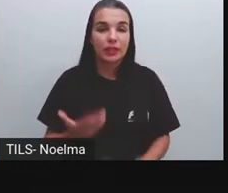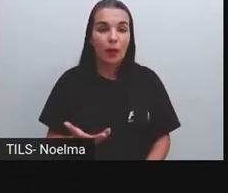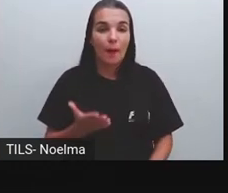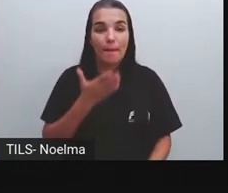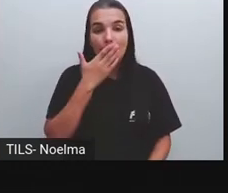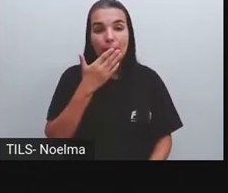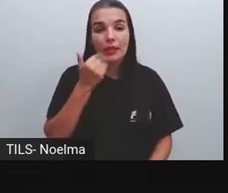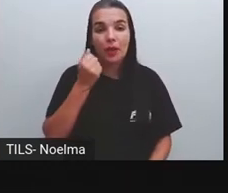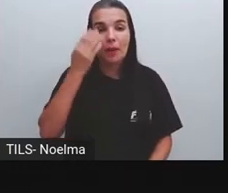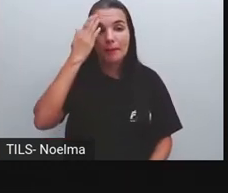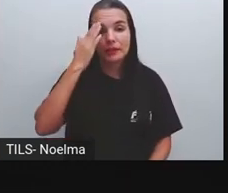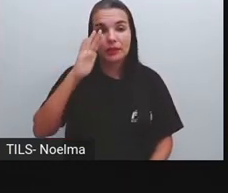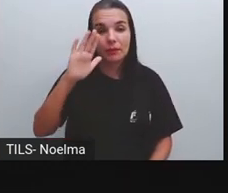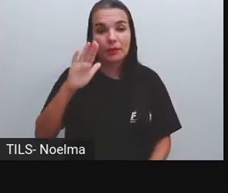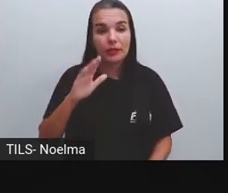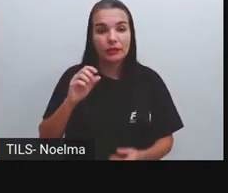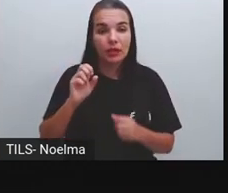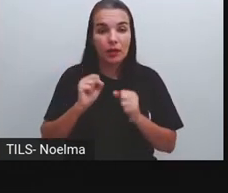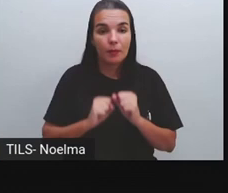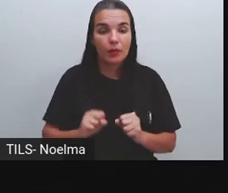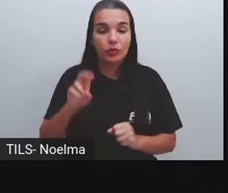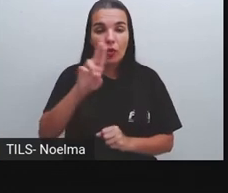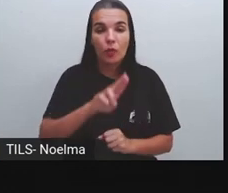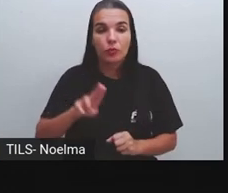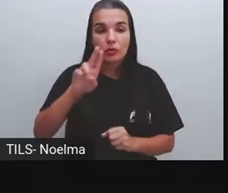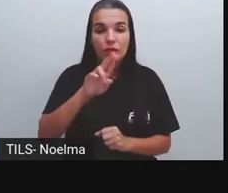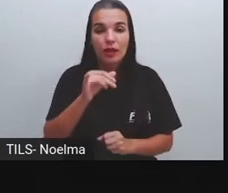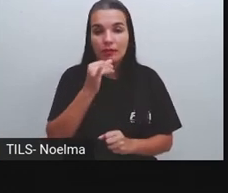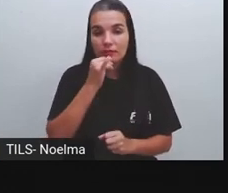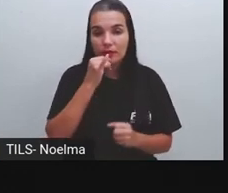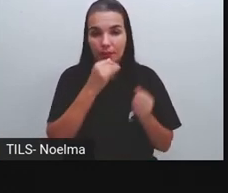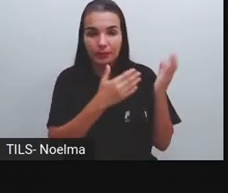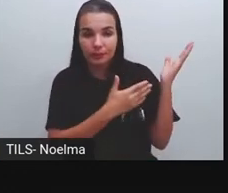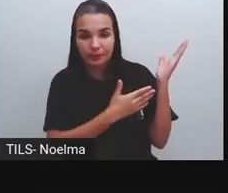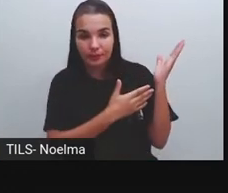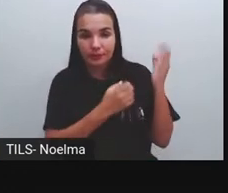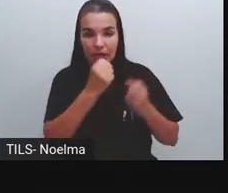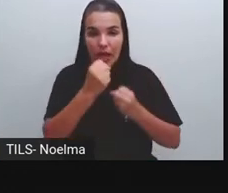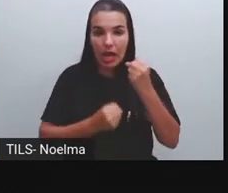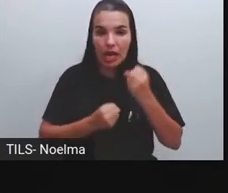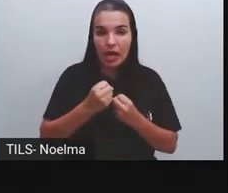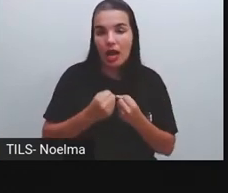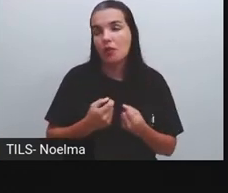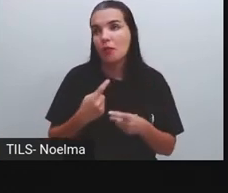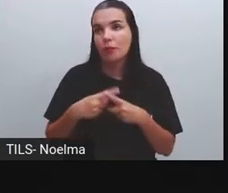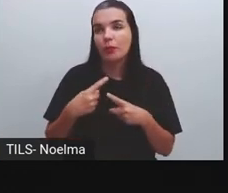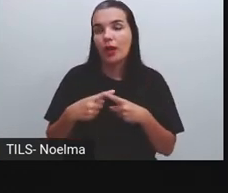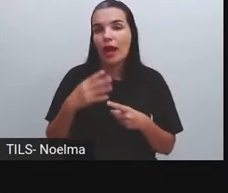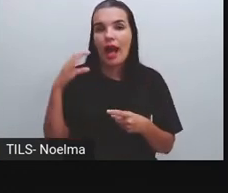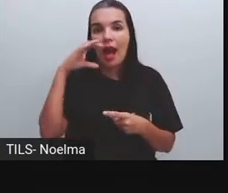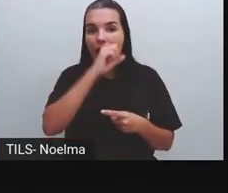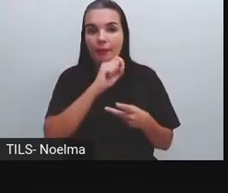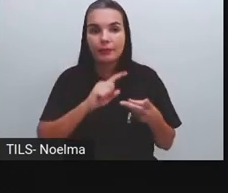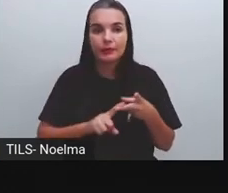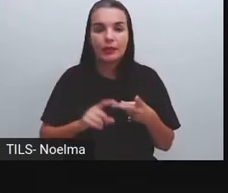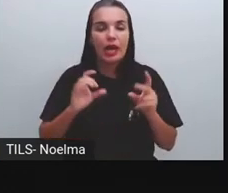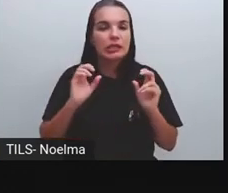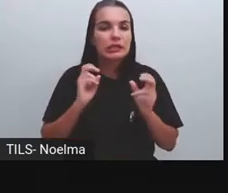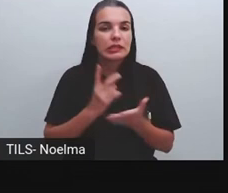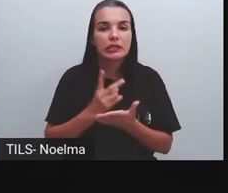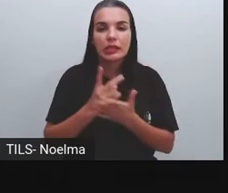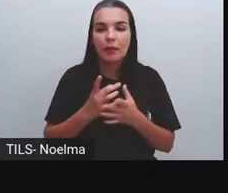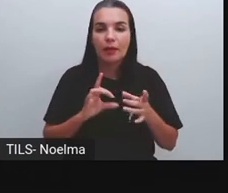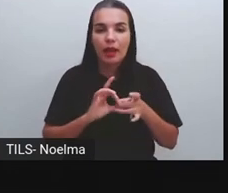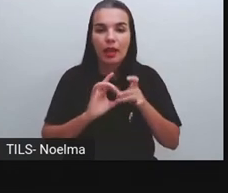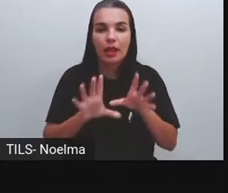passar a usar transporte público de quem anda? Olha, de carro, por ser mais rápido, estar disponível, ser